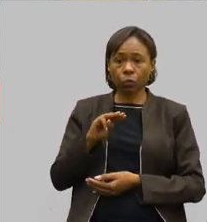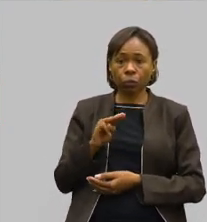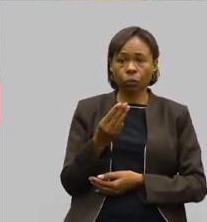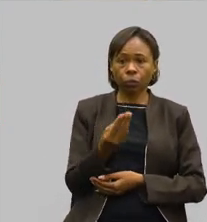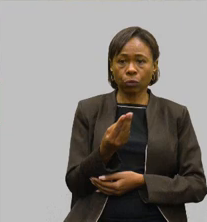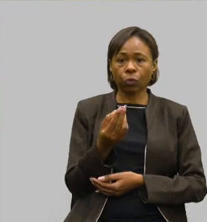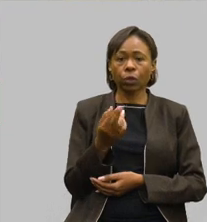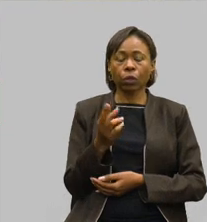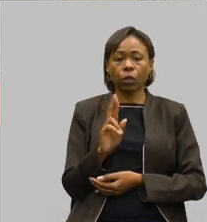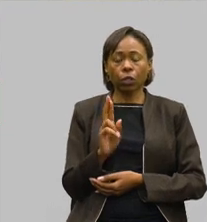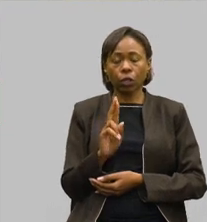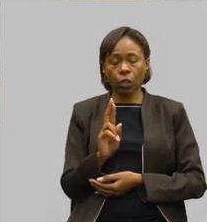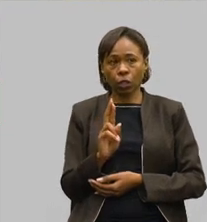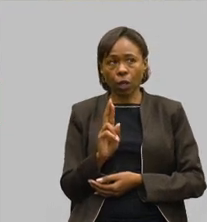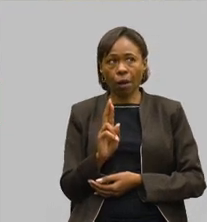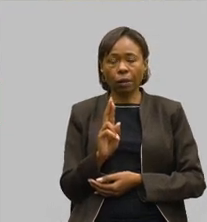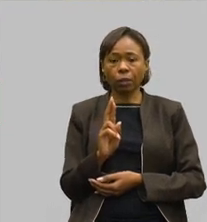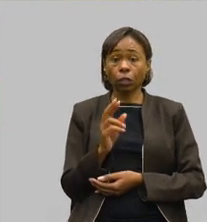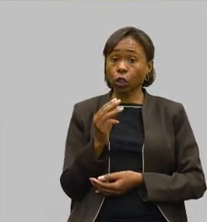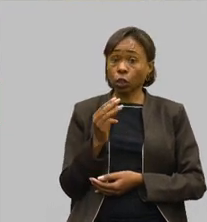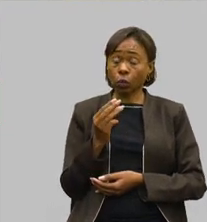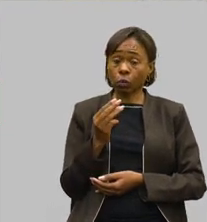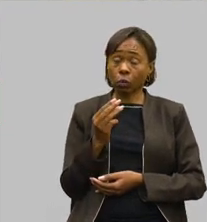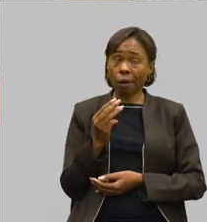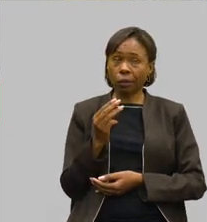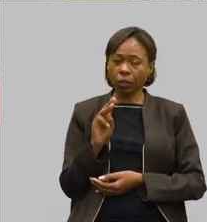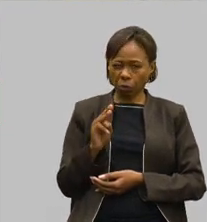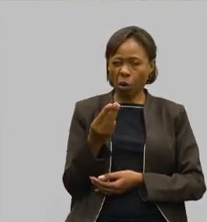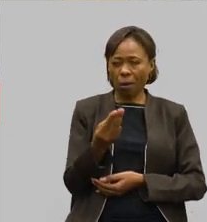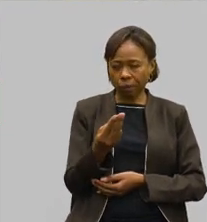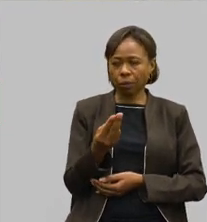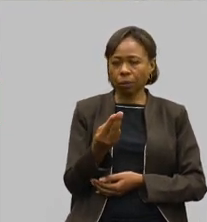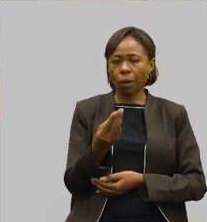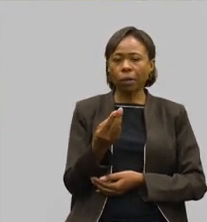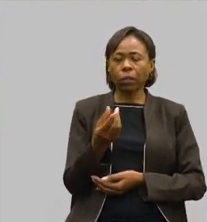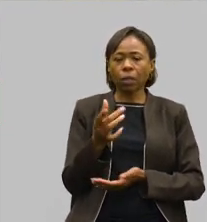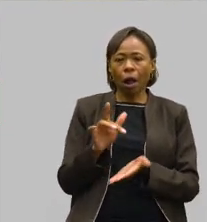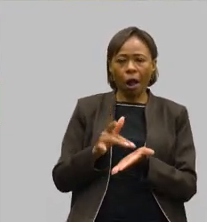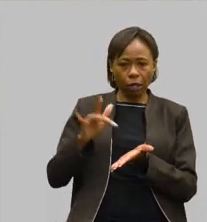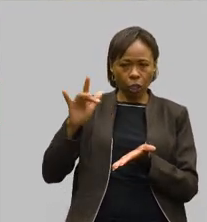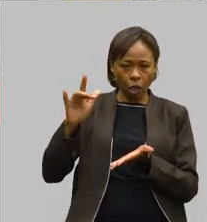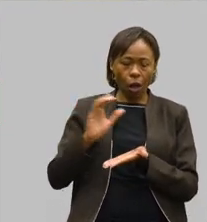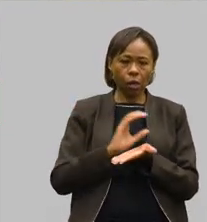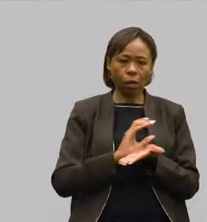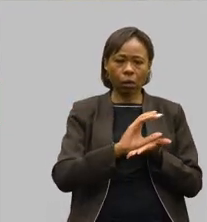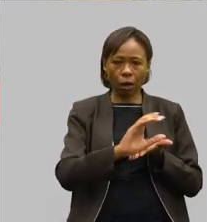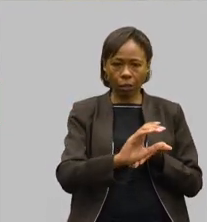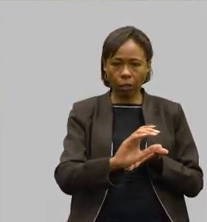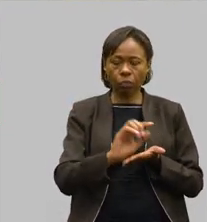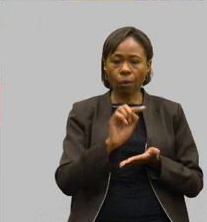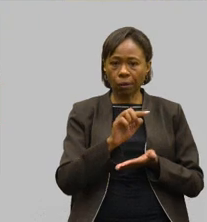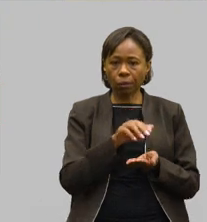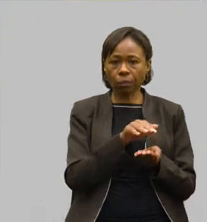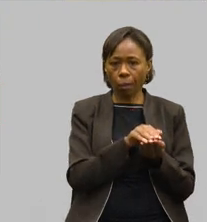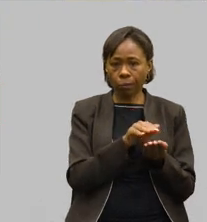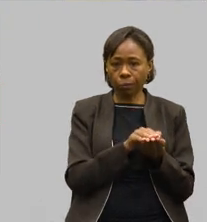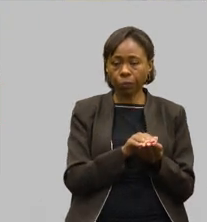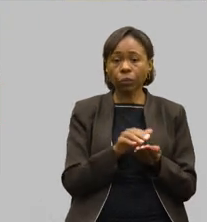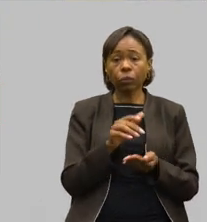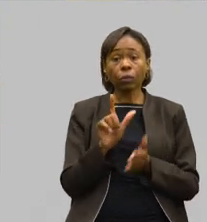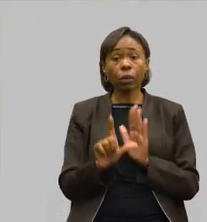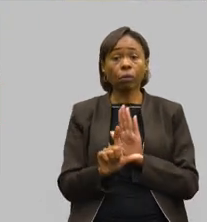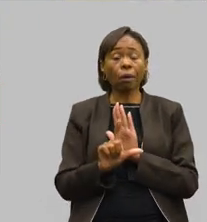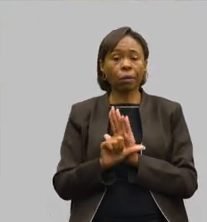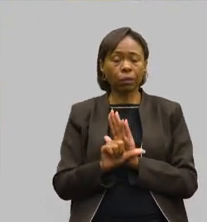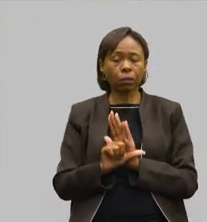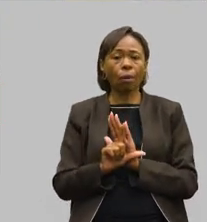Tesouro ao FEAS, que é o fundo de erradicação da miséria. A Lei 24, 725 de 2024, que autorizou o crédito